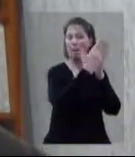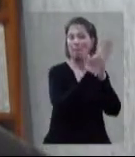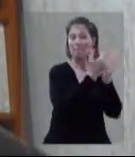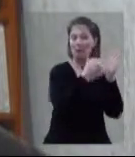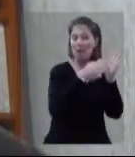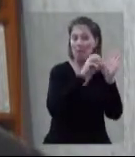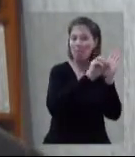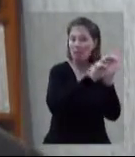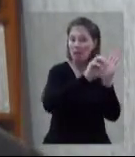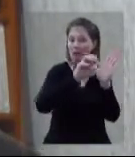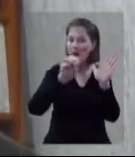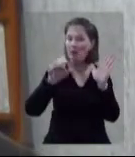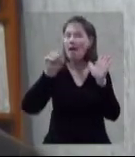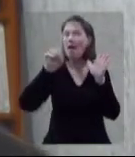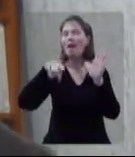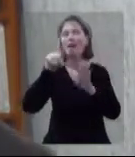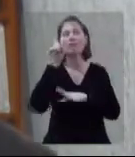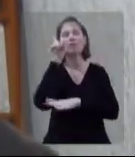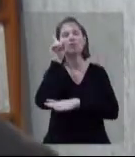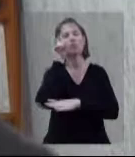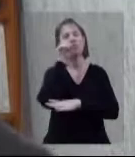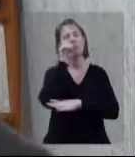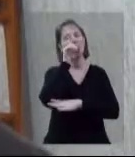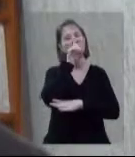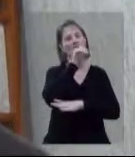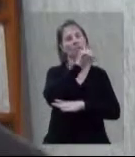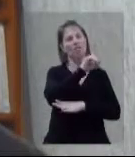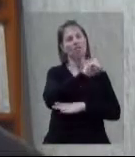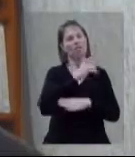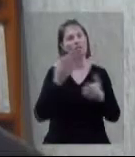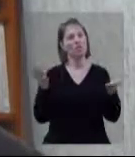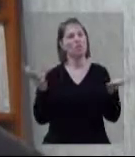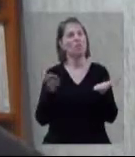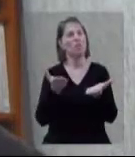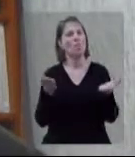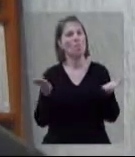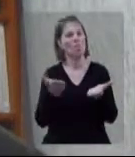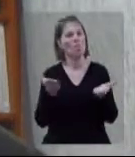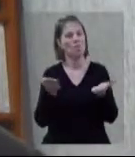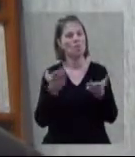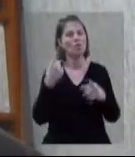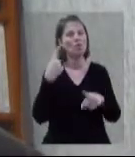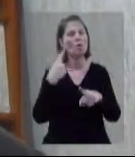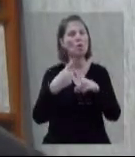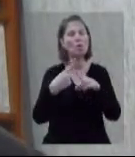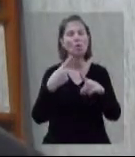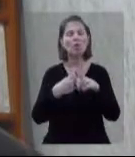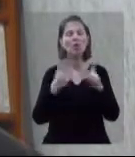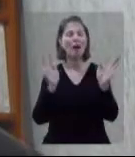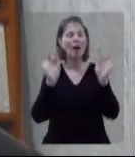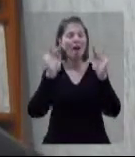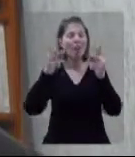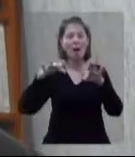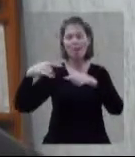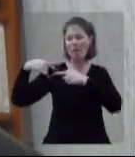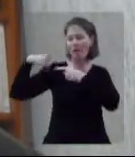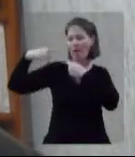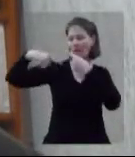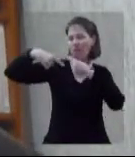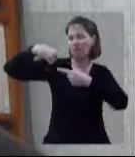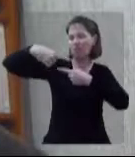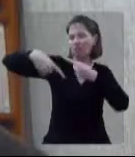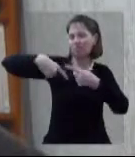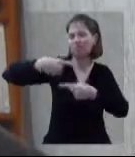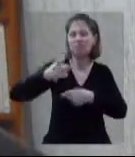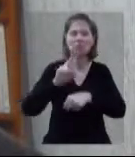é uma tarefa cada vez mais complicada nestes tempos de grandes incêndios nas tradições que recebemos dos